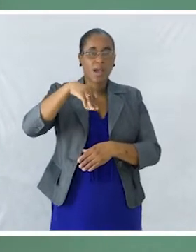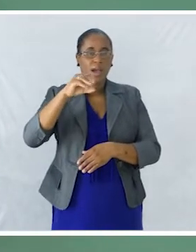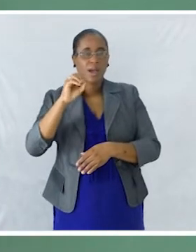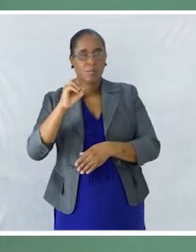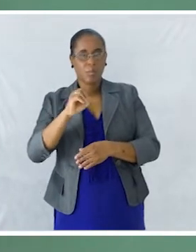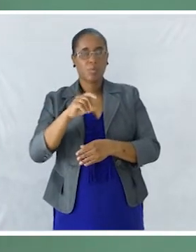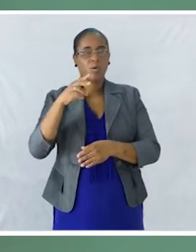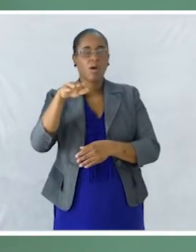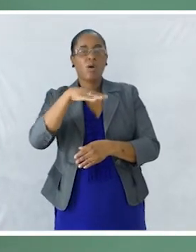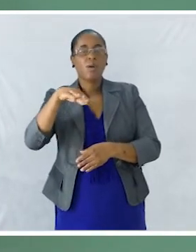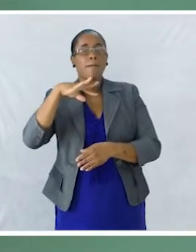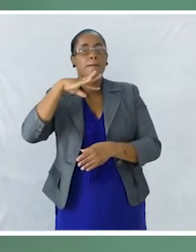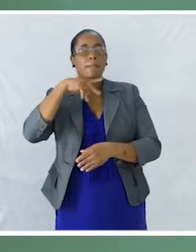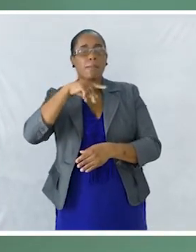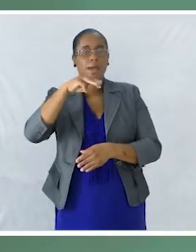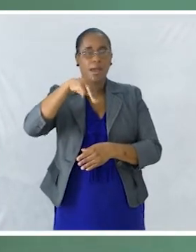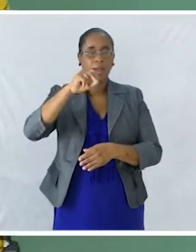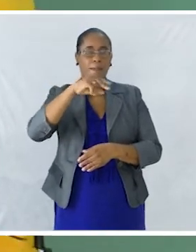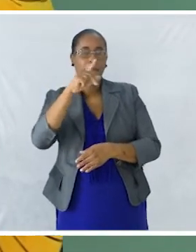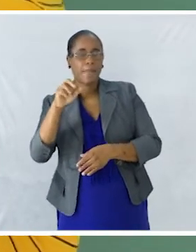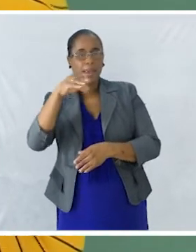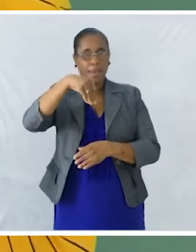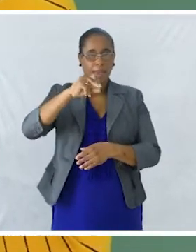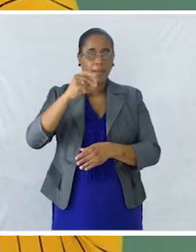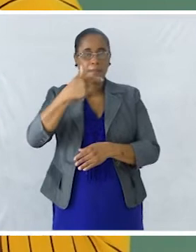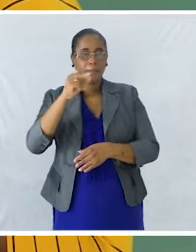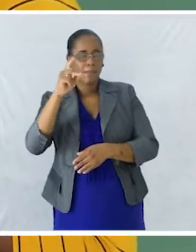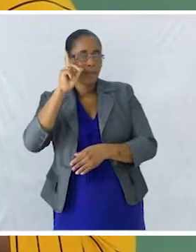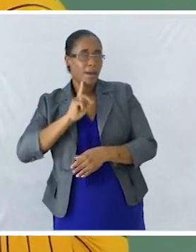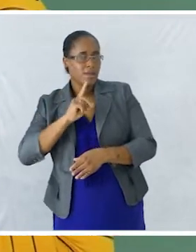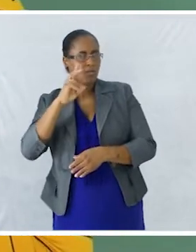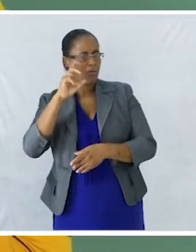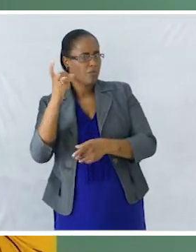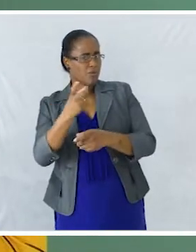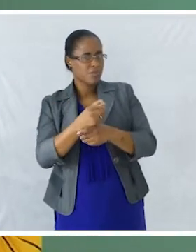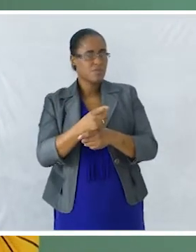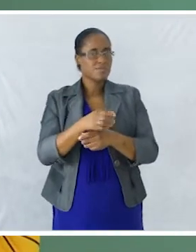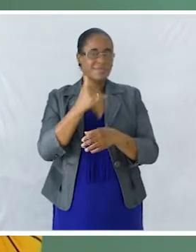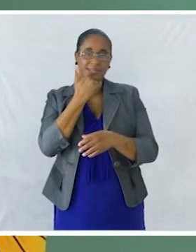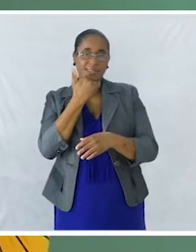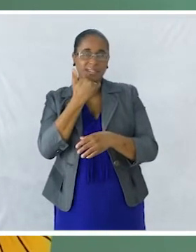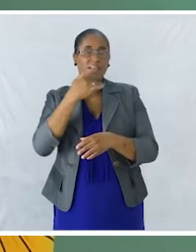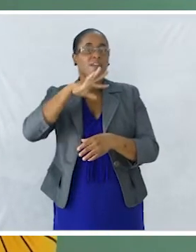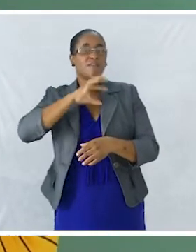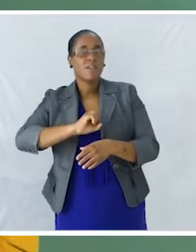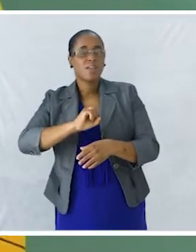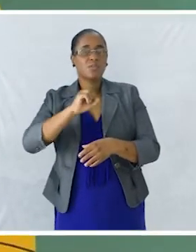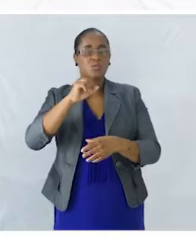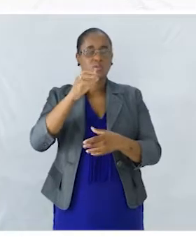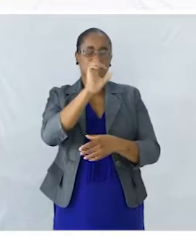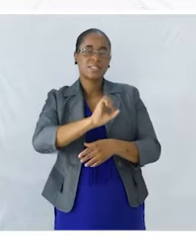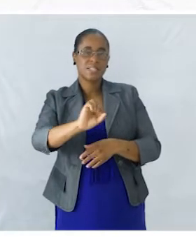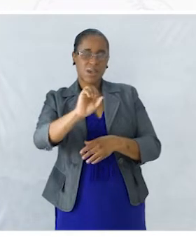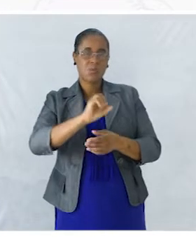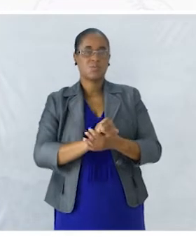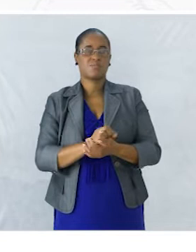Observava Alegremente O nascimento Dos seus Filhotes Perfeito